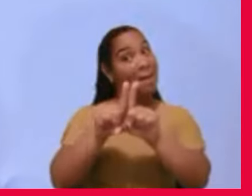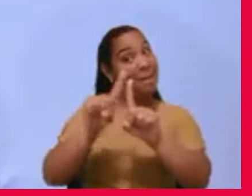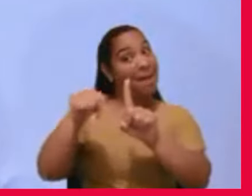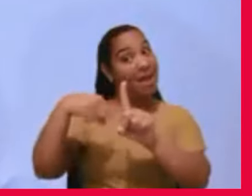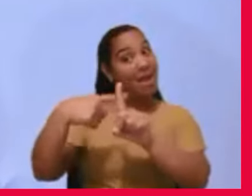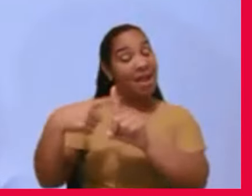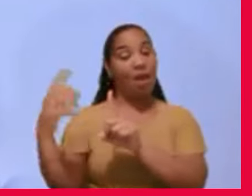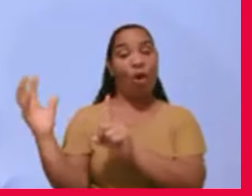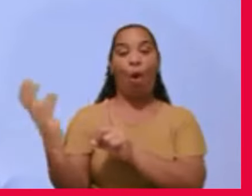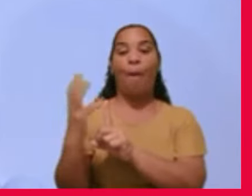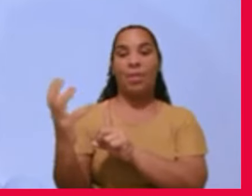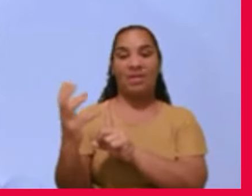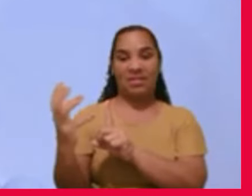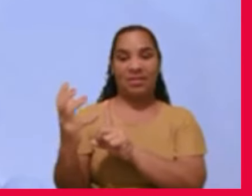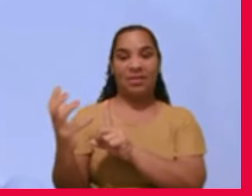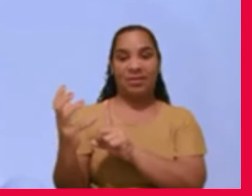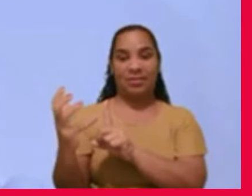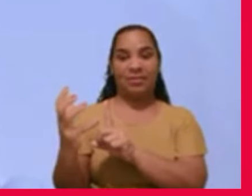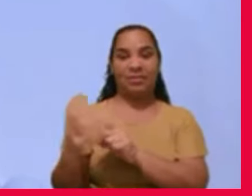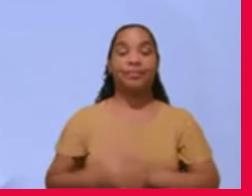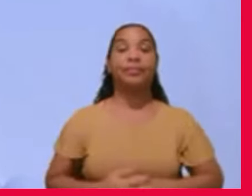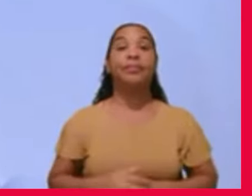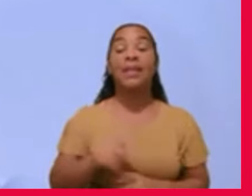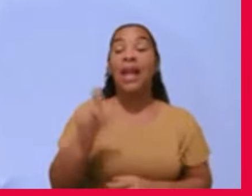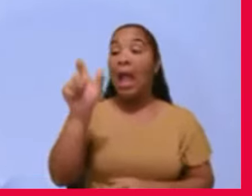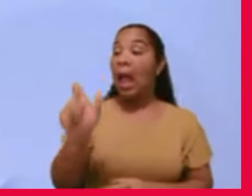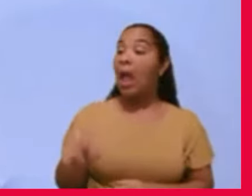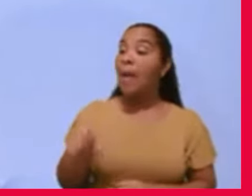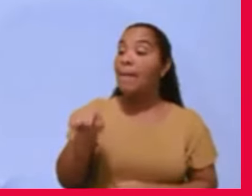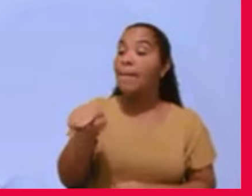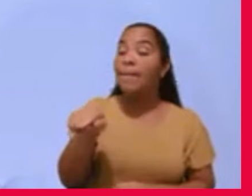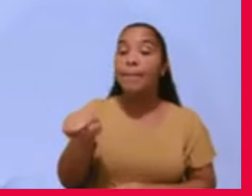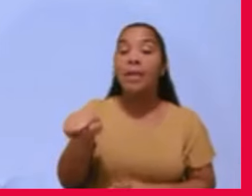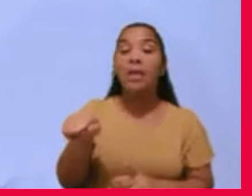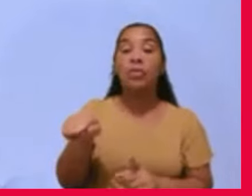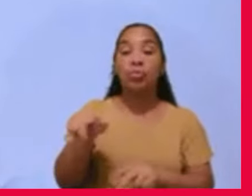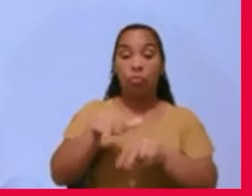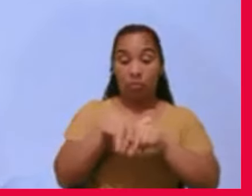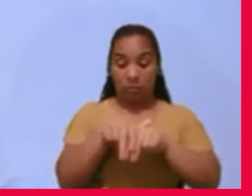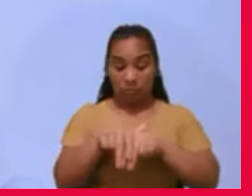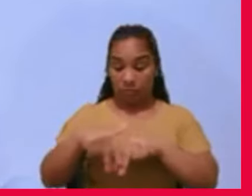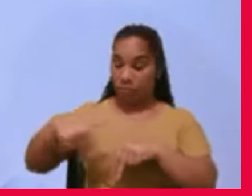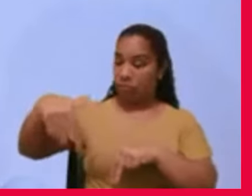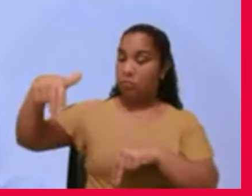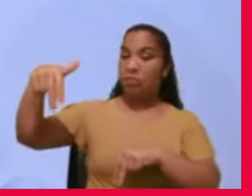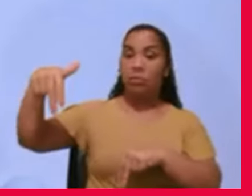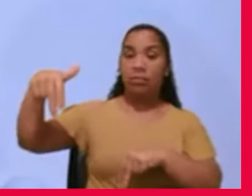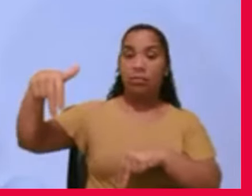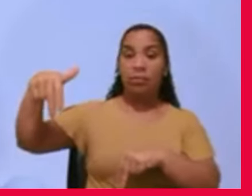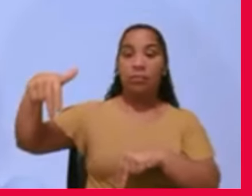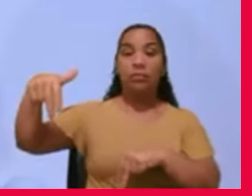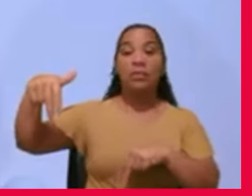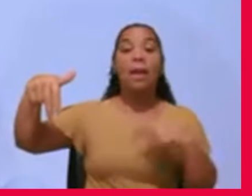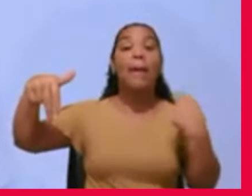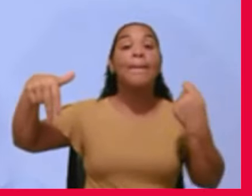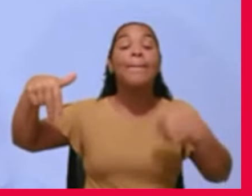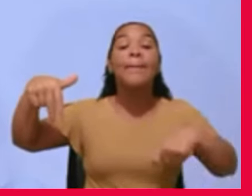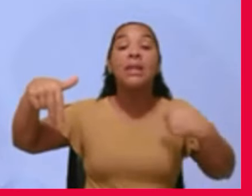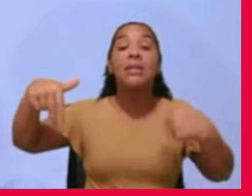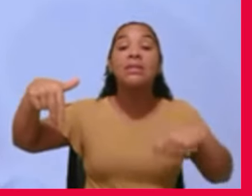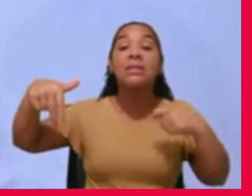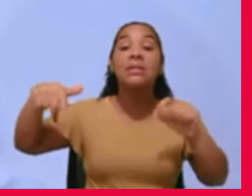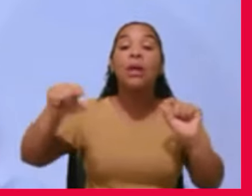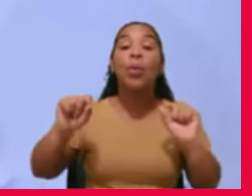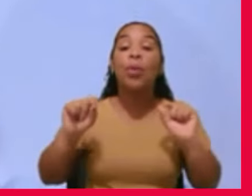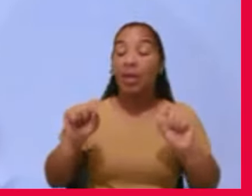Quando ele desencarna, é necessário termos em conta qual foi o tipo